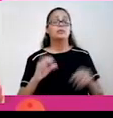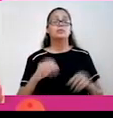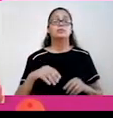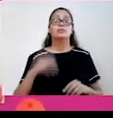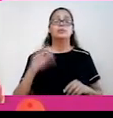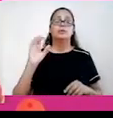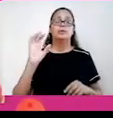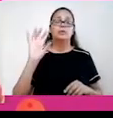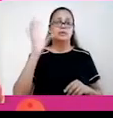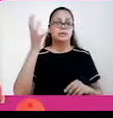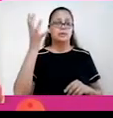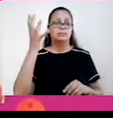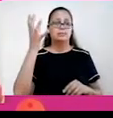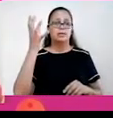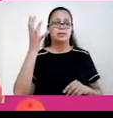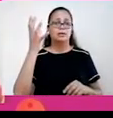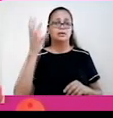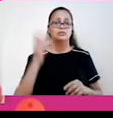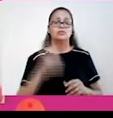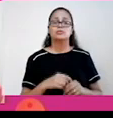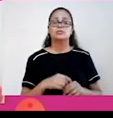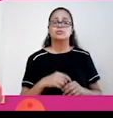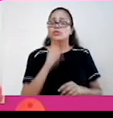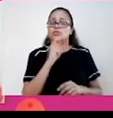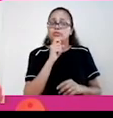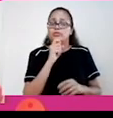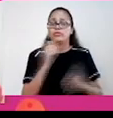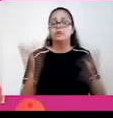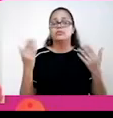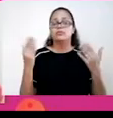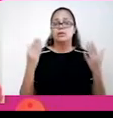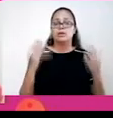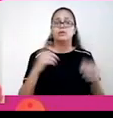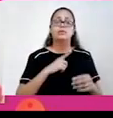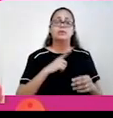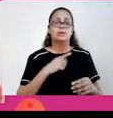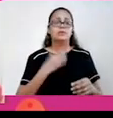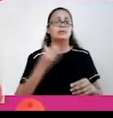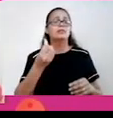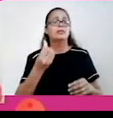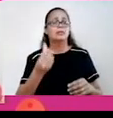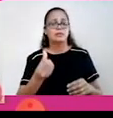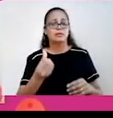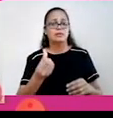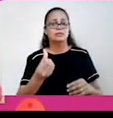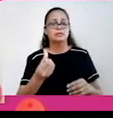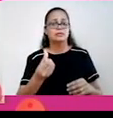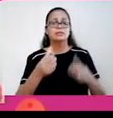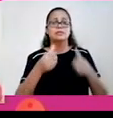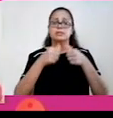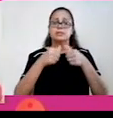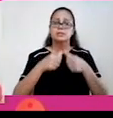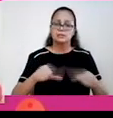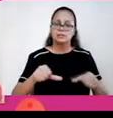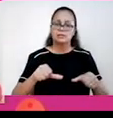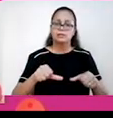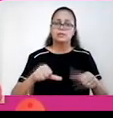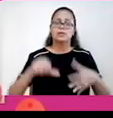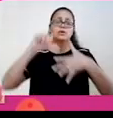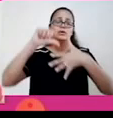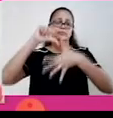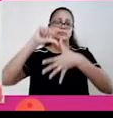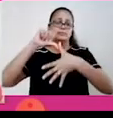aqui relacionados ao inverno, ao verão e à pluviosidade, nós temos seis dos oito atuando aí na América